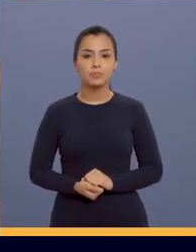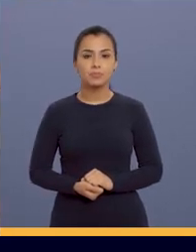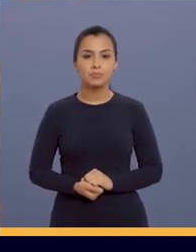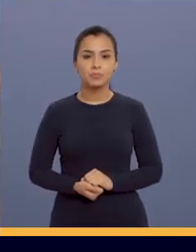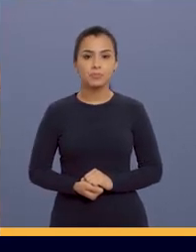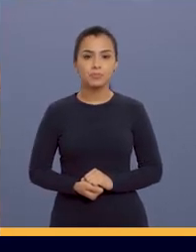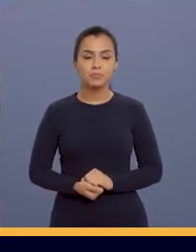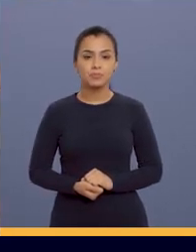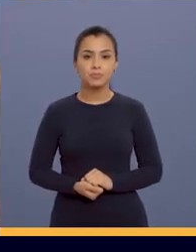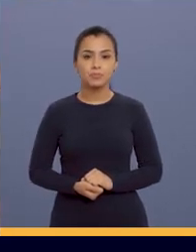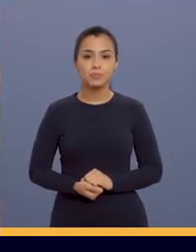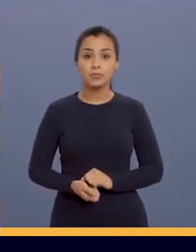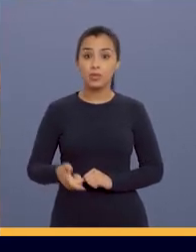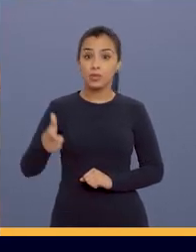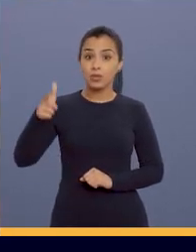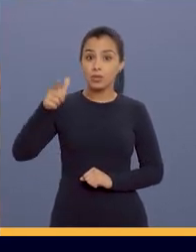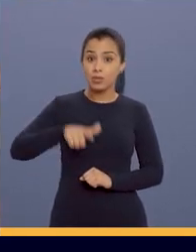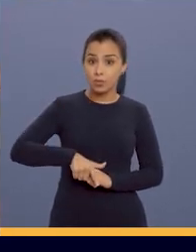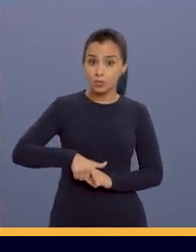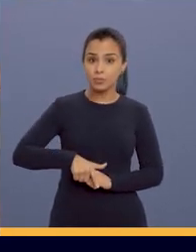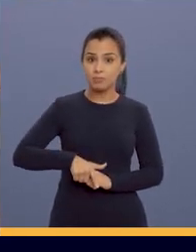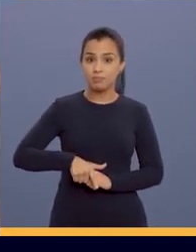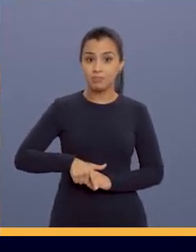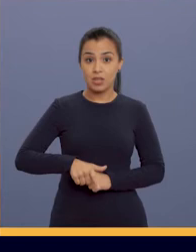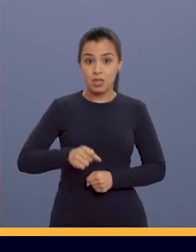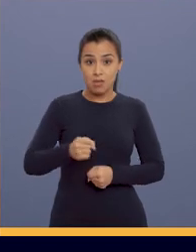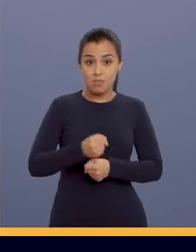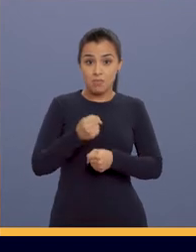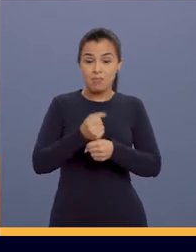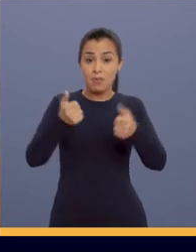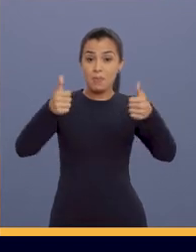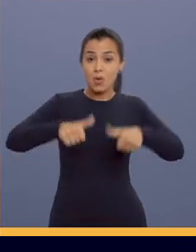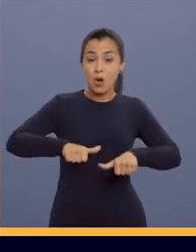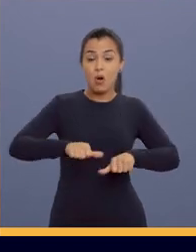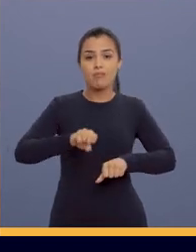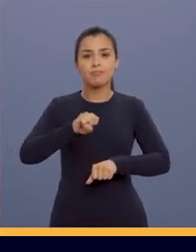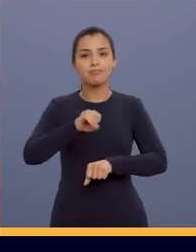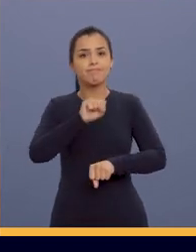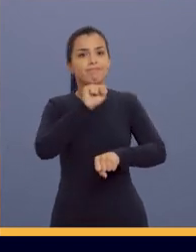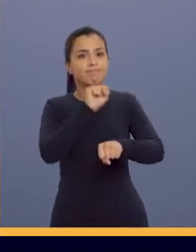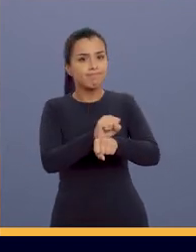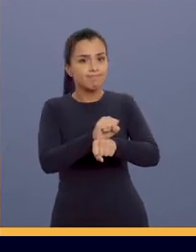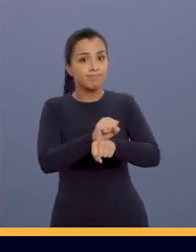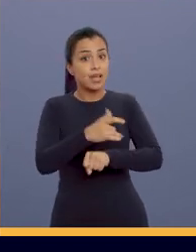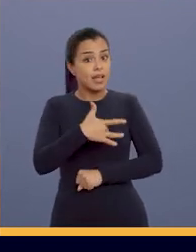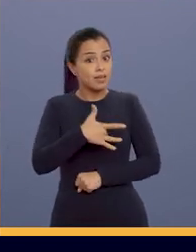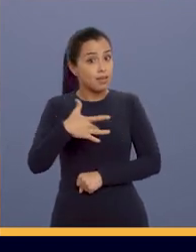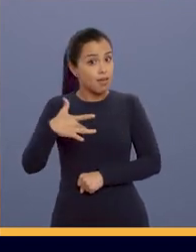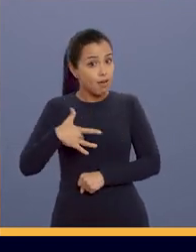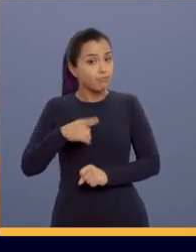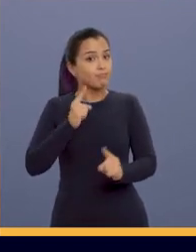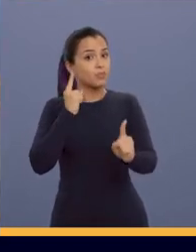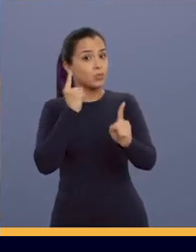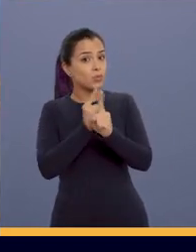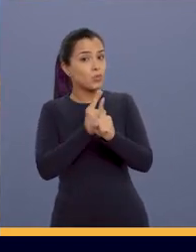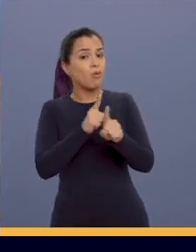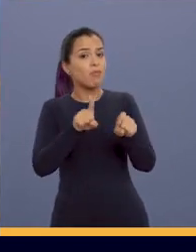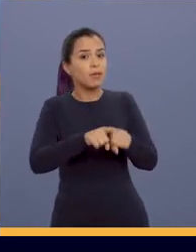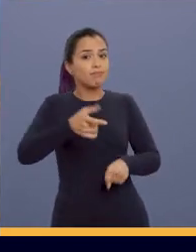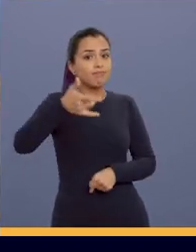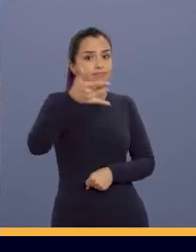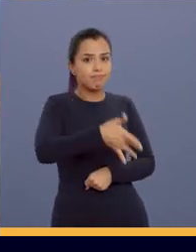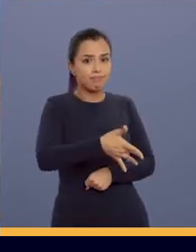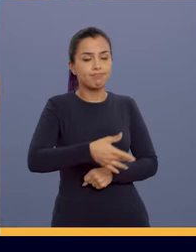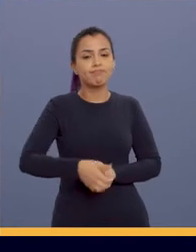E mais uma vez, a pior obra é a obra parada. Na área da saúde, a gente também encontrou dois esqueletos. Há